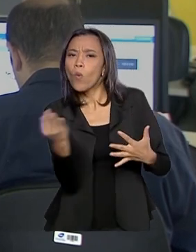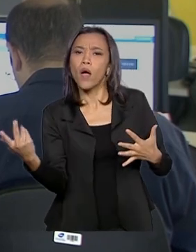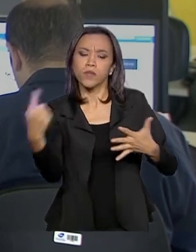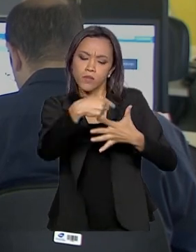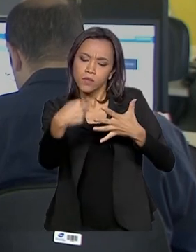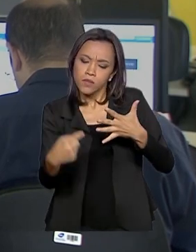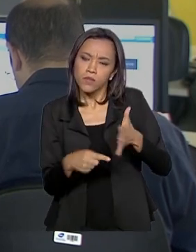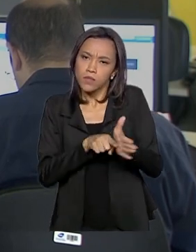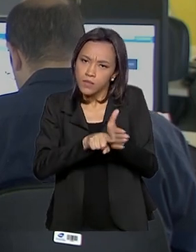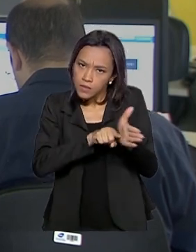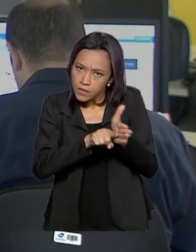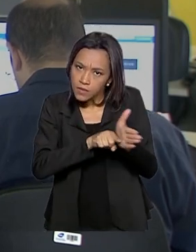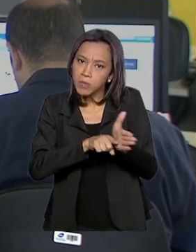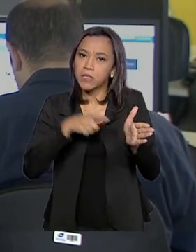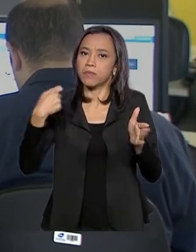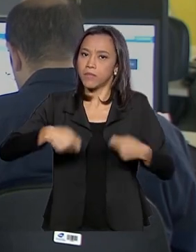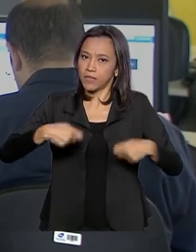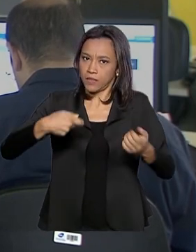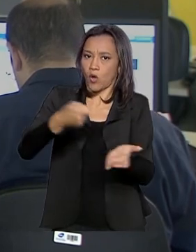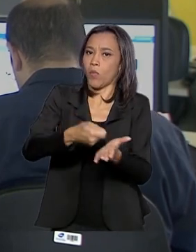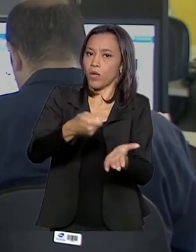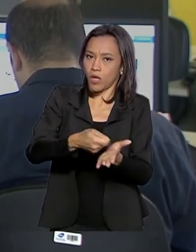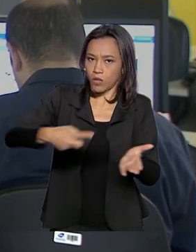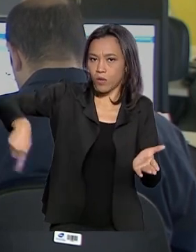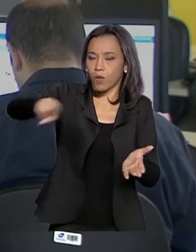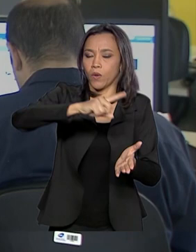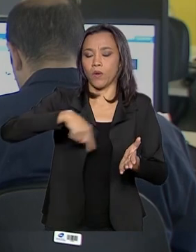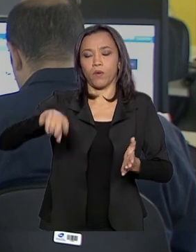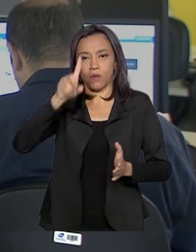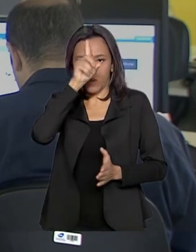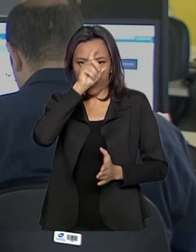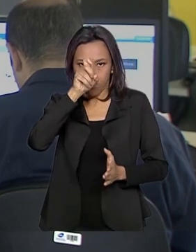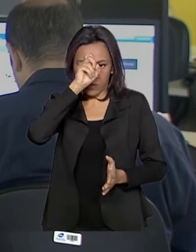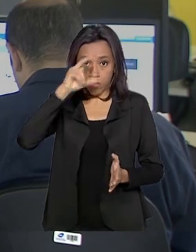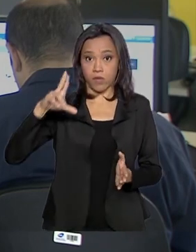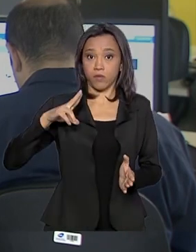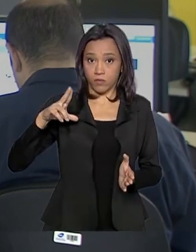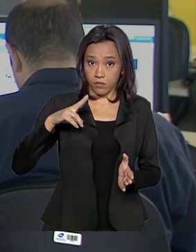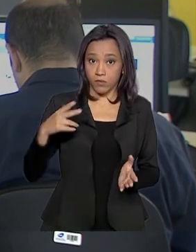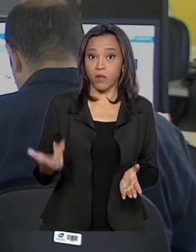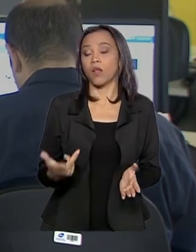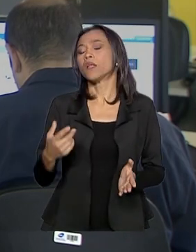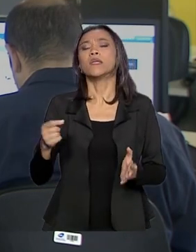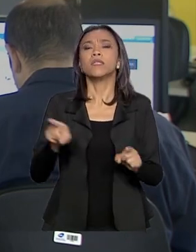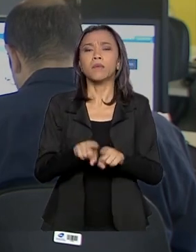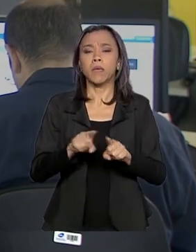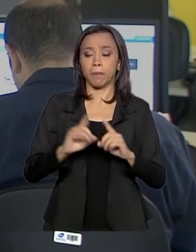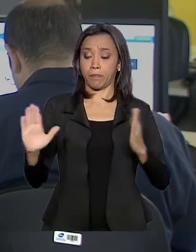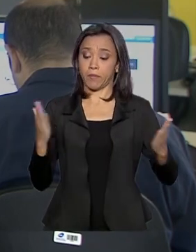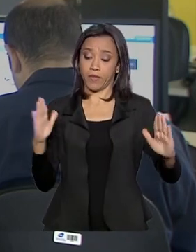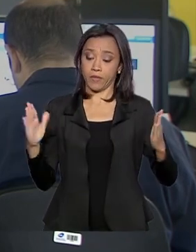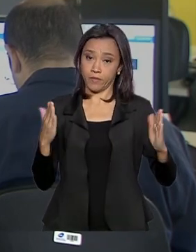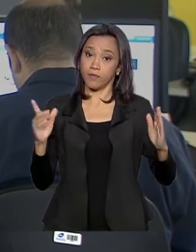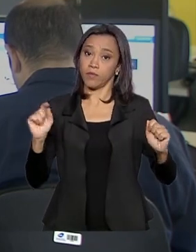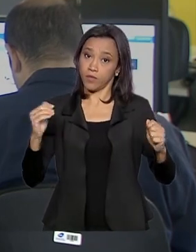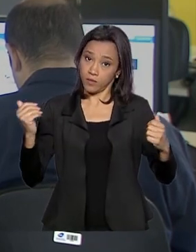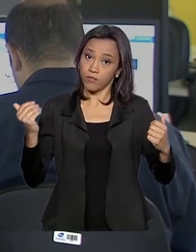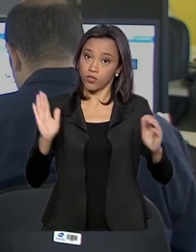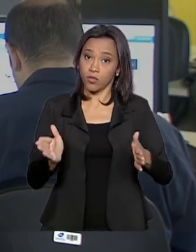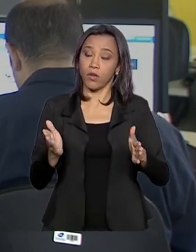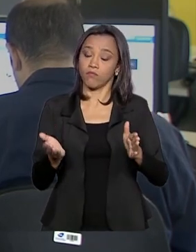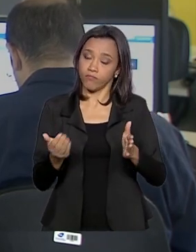da cobertura obrigatória, a adequação aos protocolos do Ministério da Saúde e prazos para que a medida seja implementada.